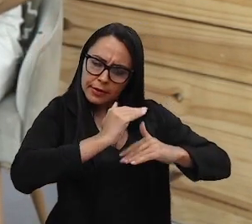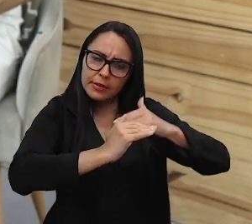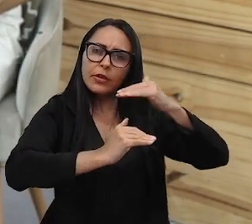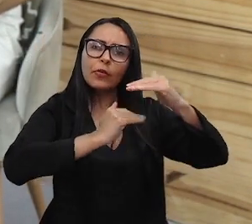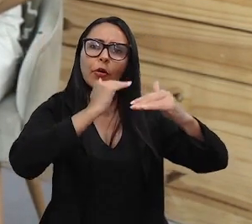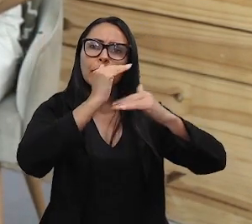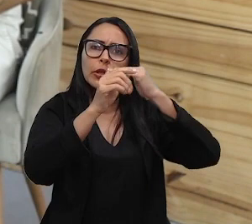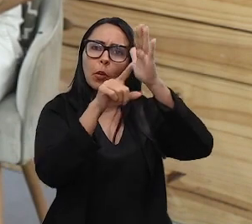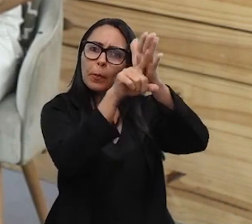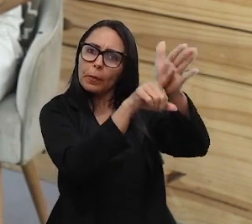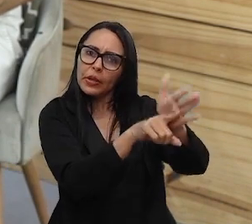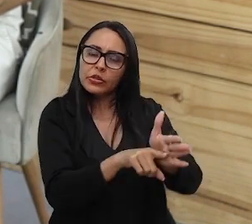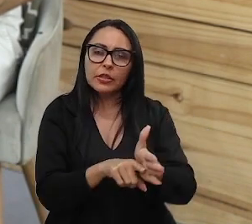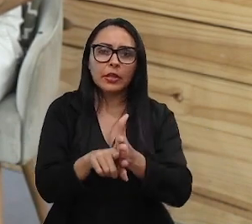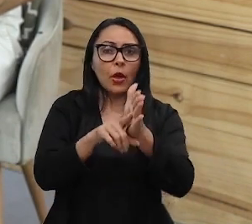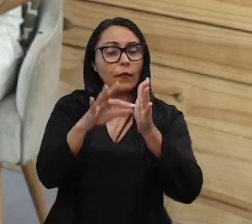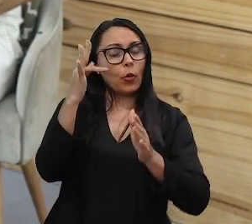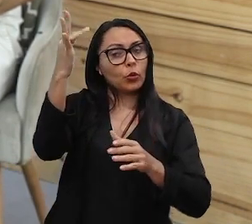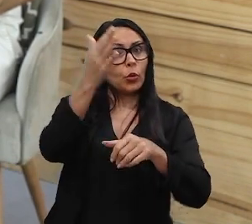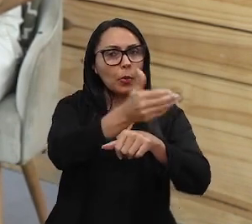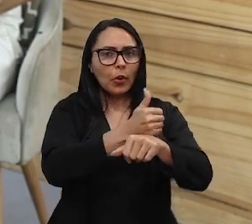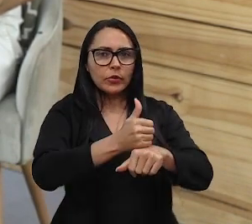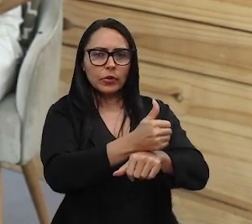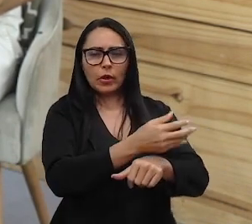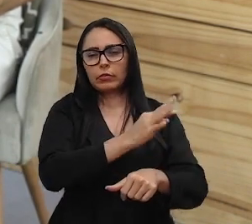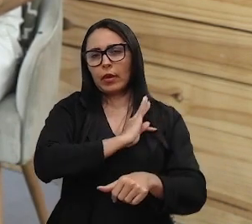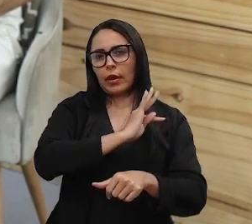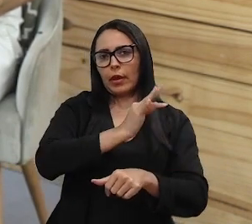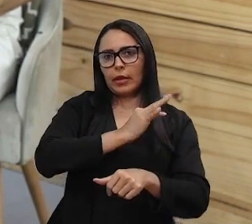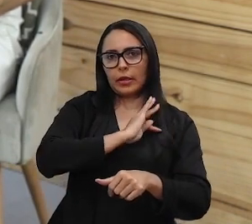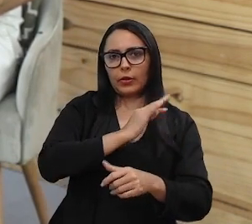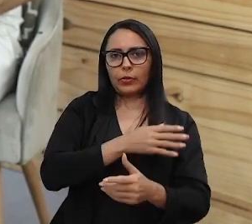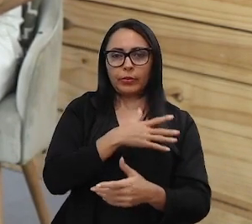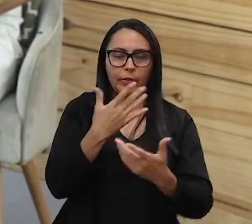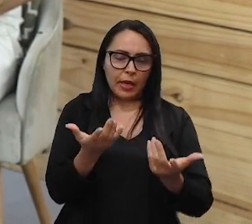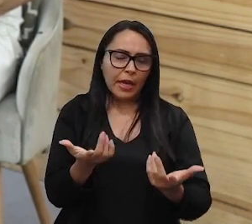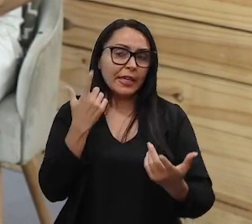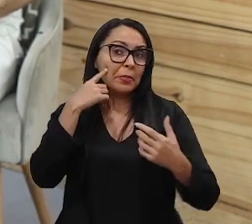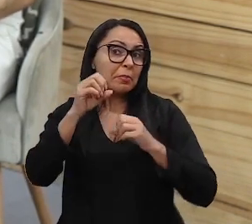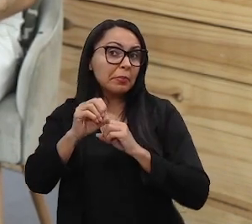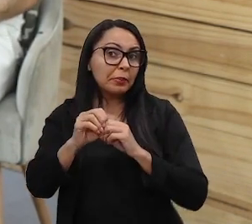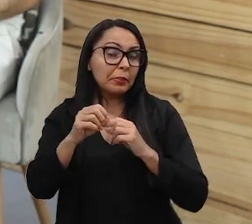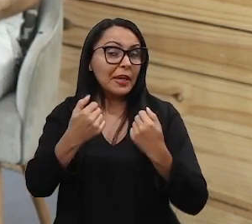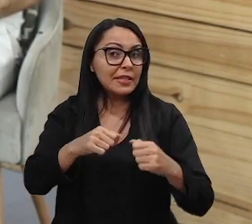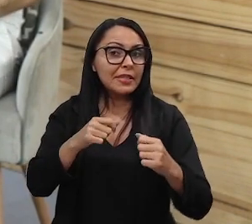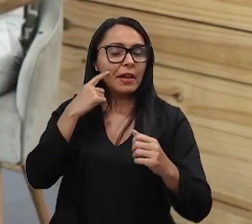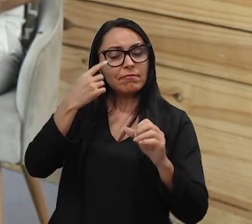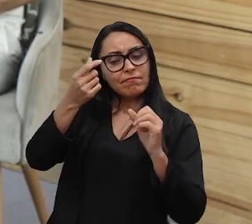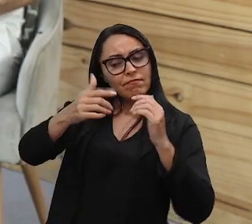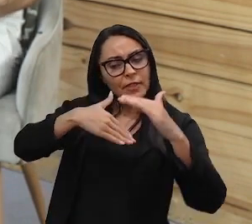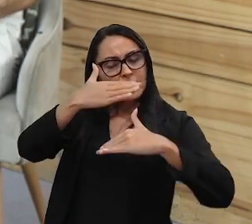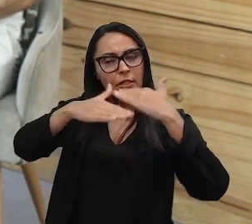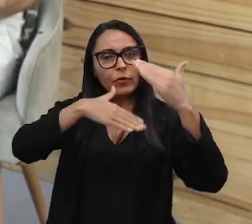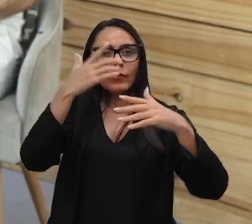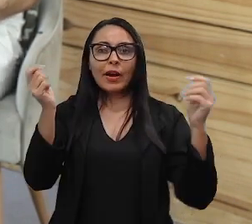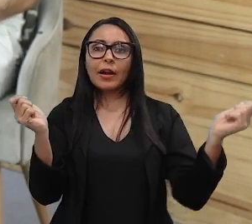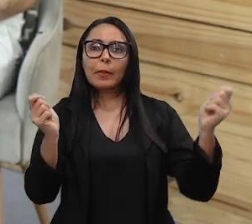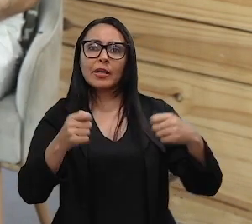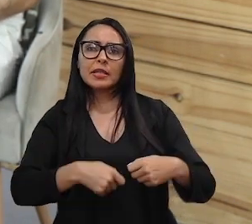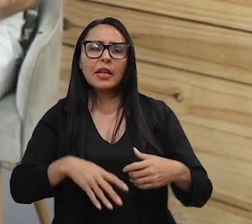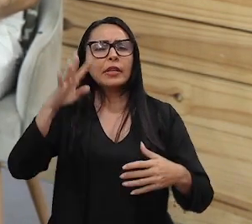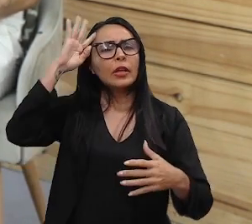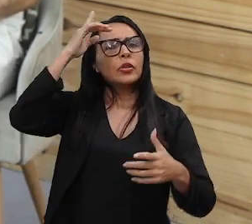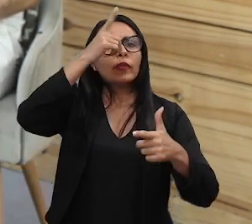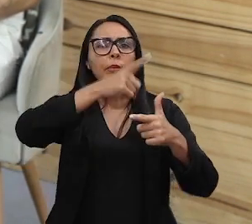pesquisadores, como futuros profissionais, como técnicos, bachareiros, iniciados, e que precisam desenvolver essa capacidade de resolver problemas,